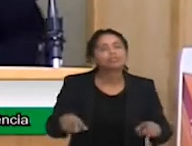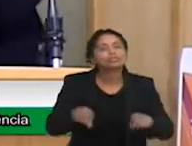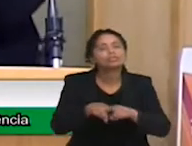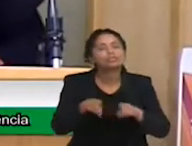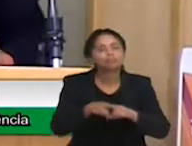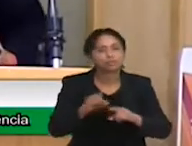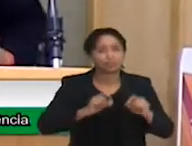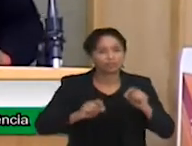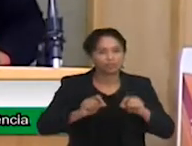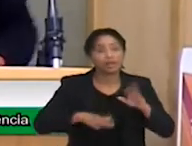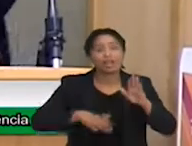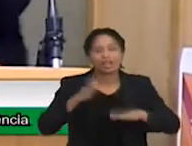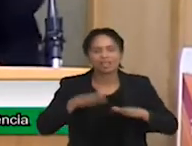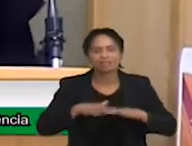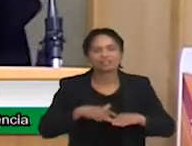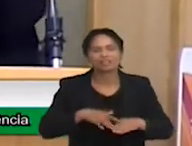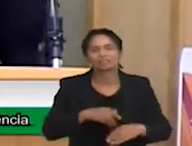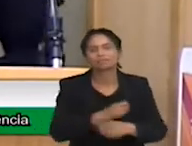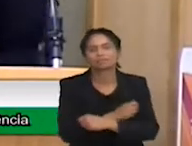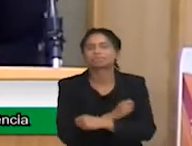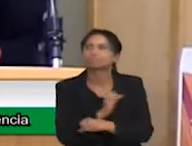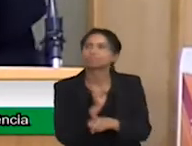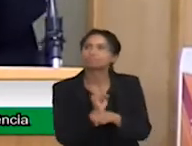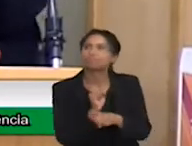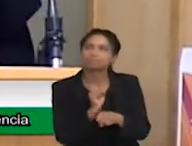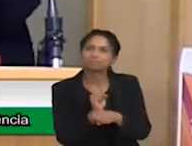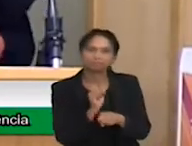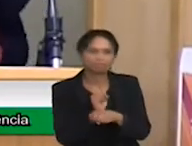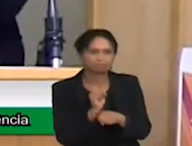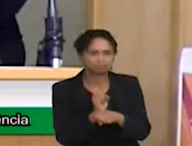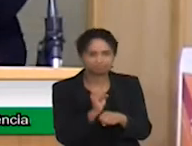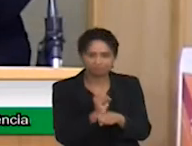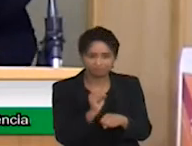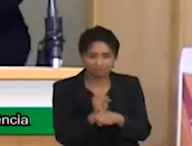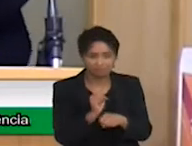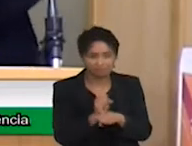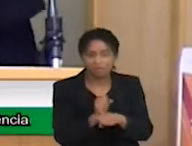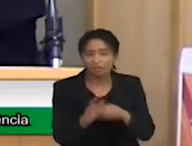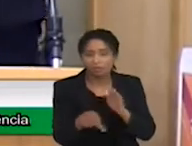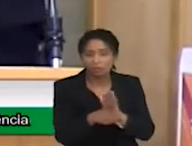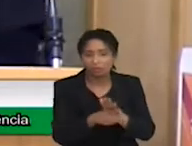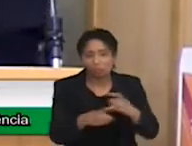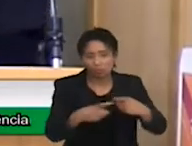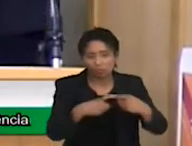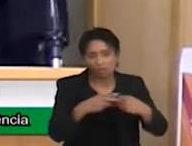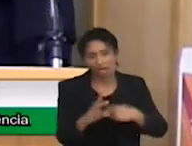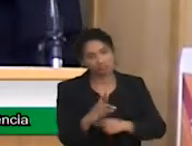perde procurando e esperando esse nome, ele é muito, muito, muito precioso.